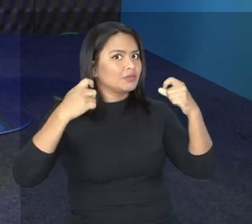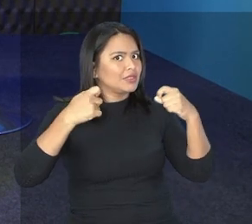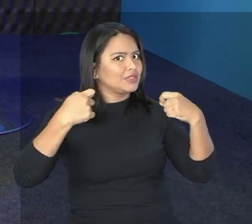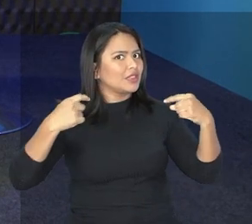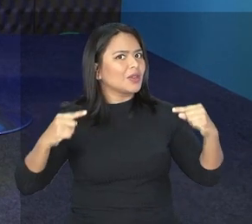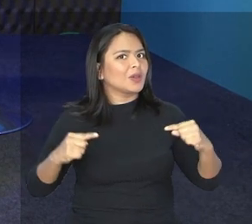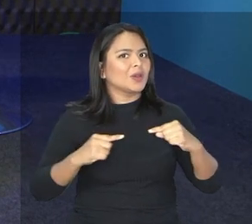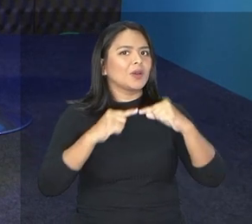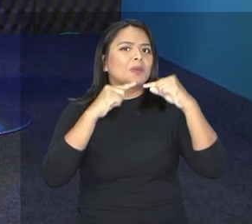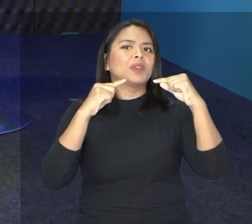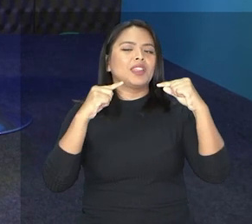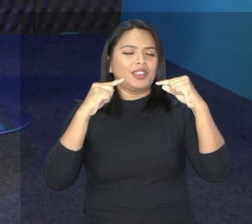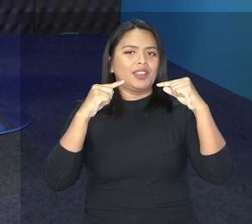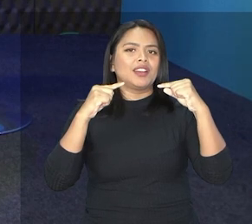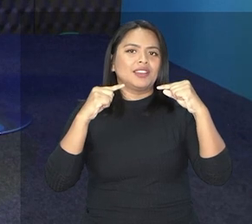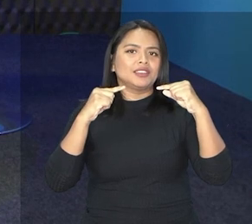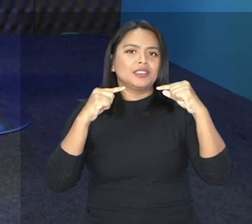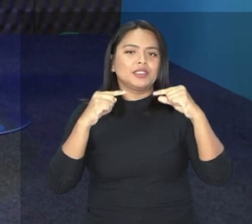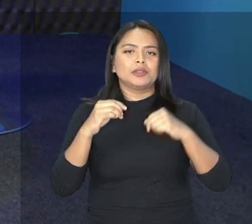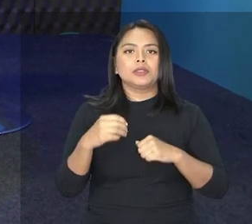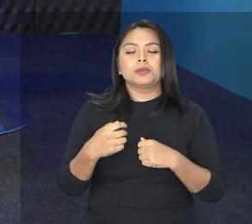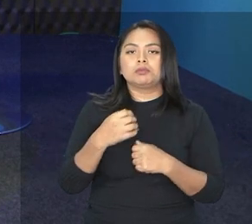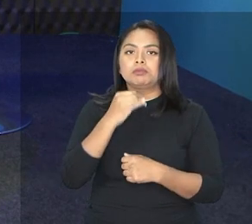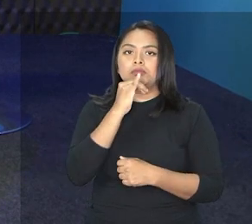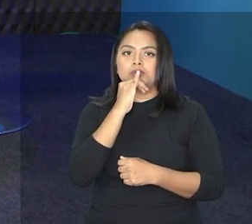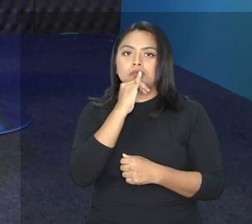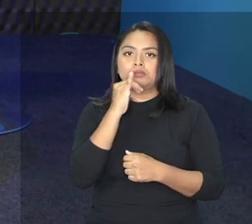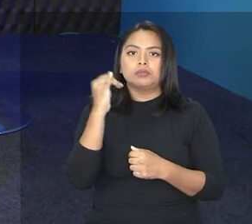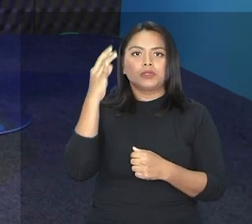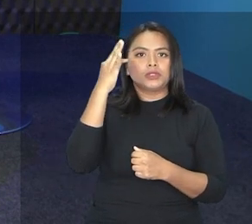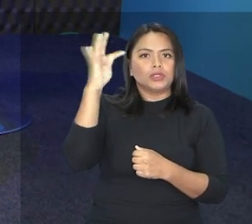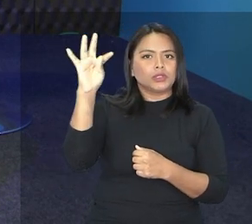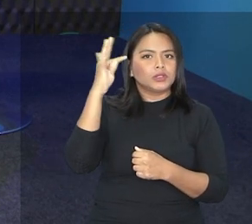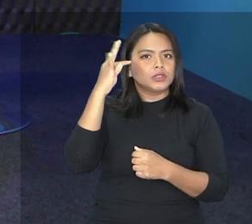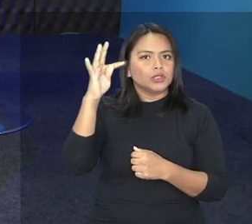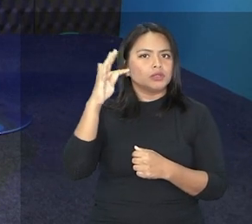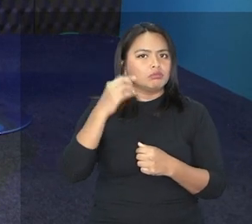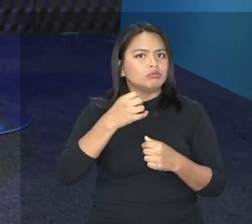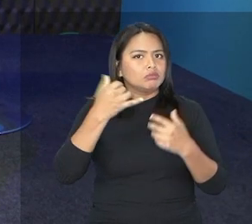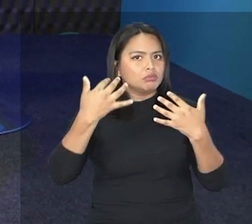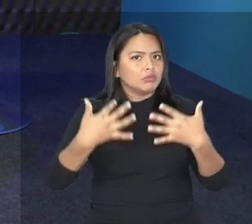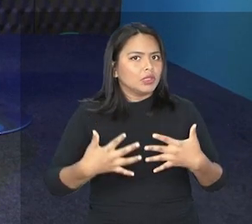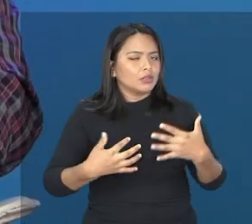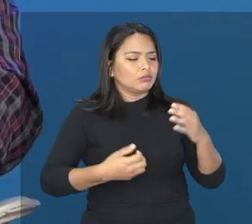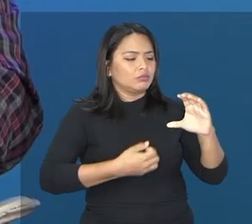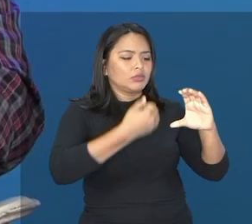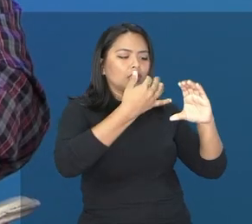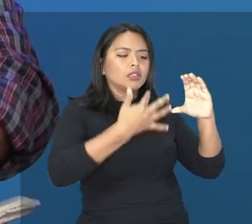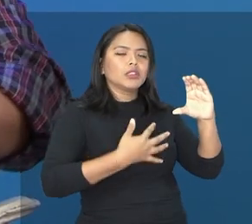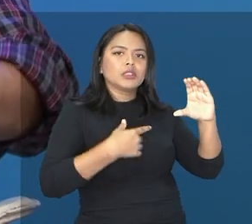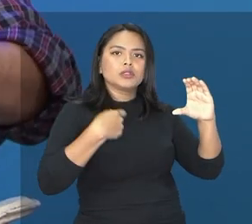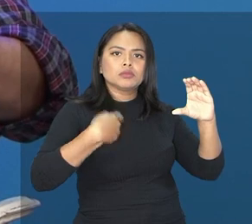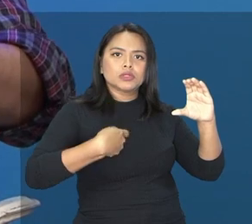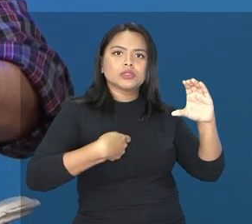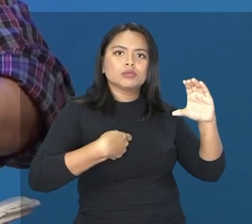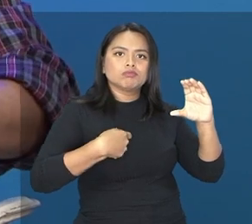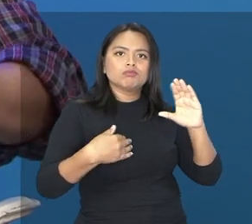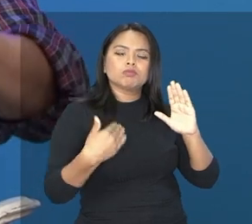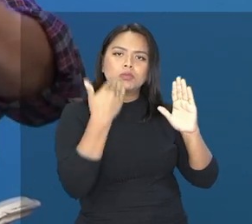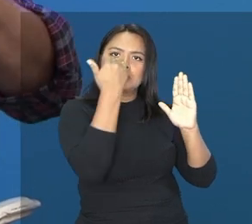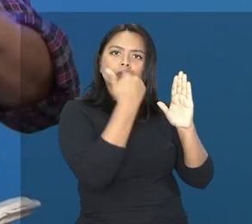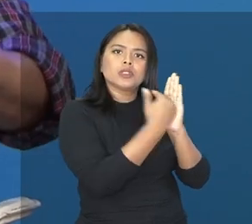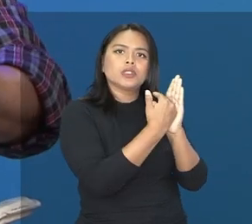preenchem esses critérios que a literatura já diz assim, olha, precisa ter essas características para a gente poder